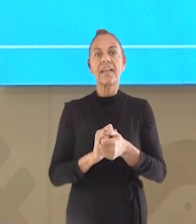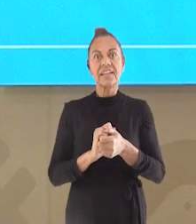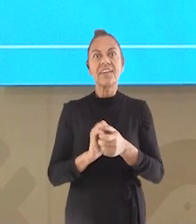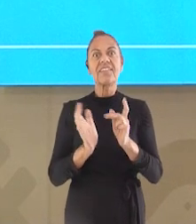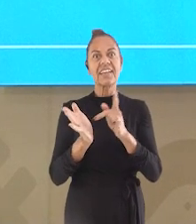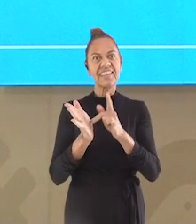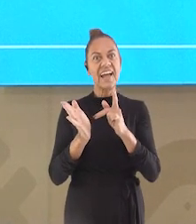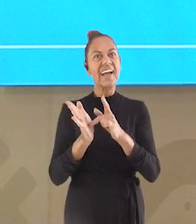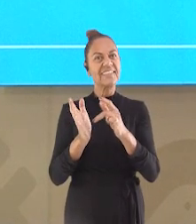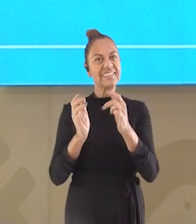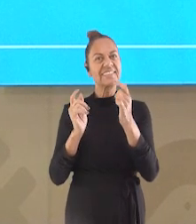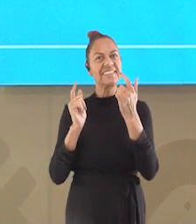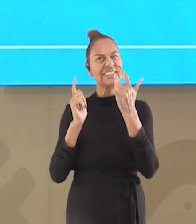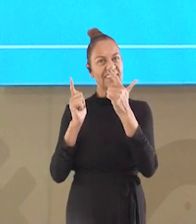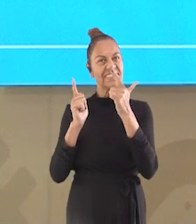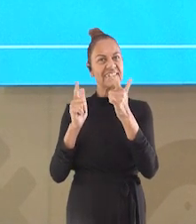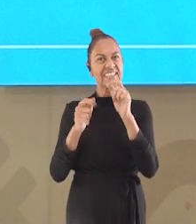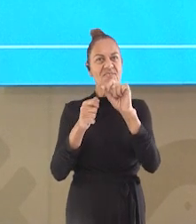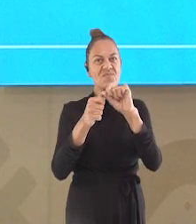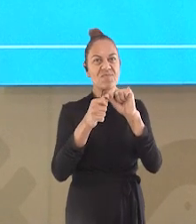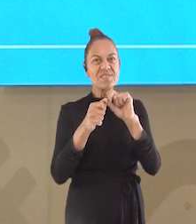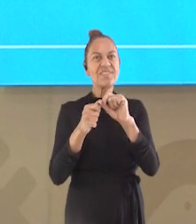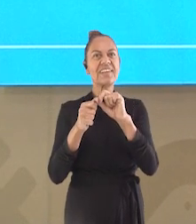Elas estão realmente se divertindo.